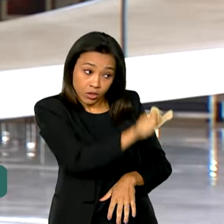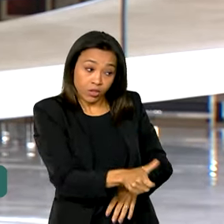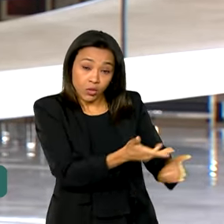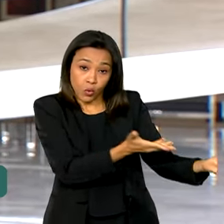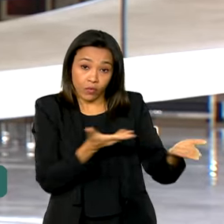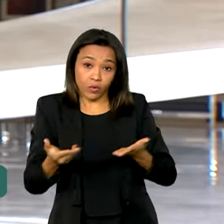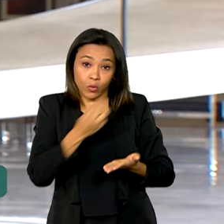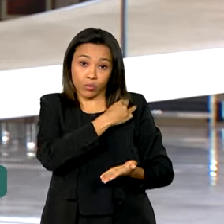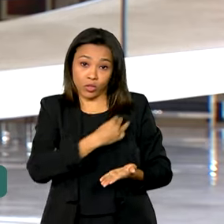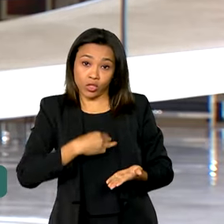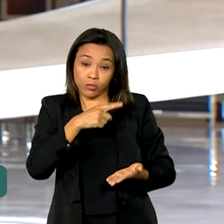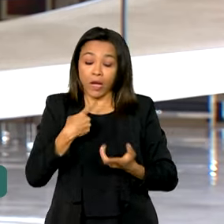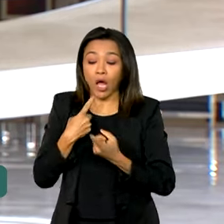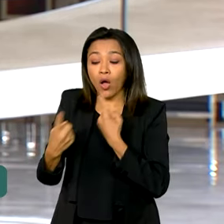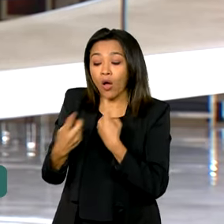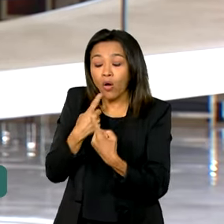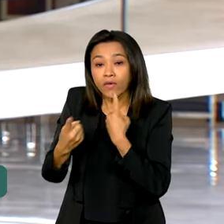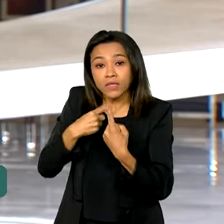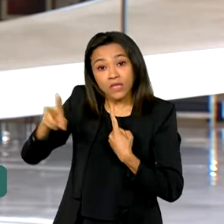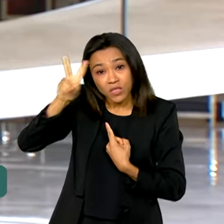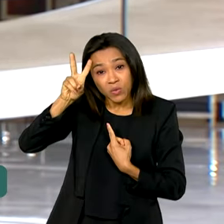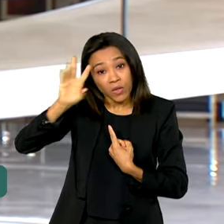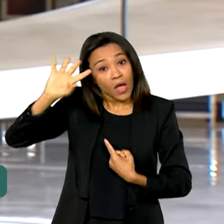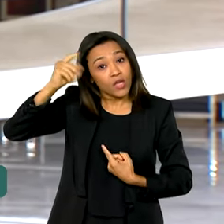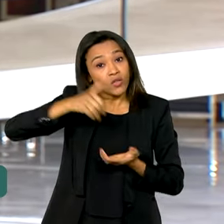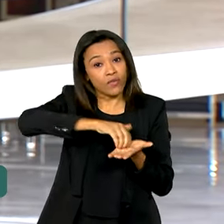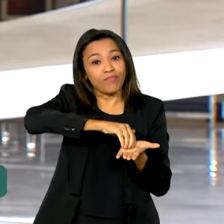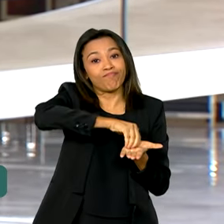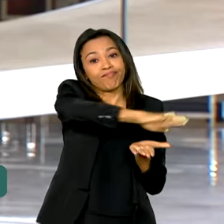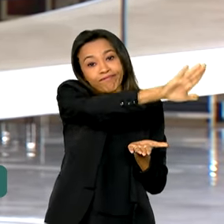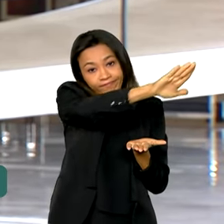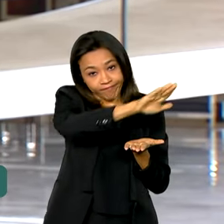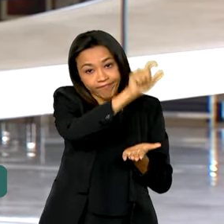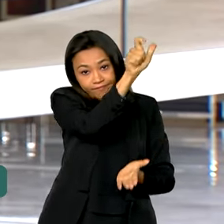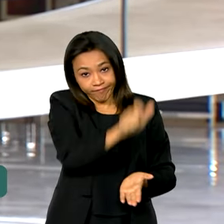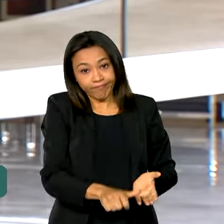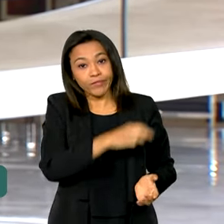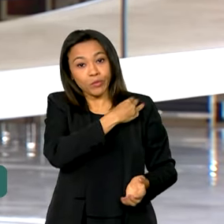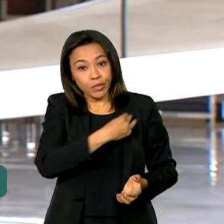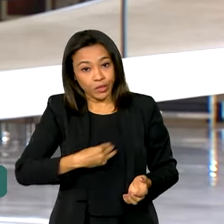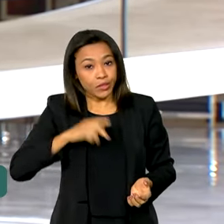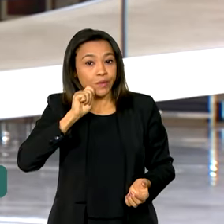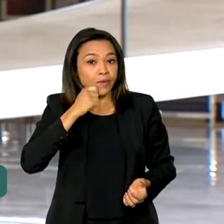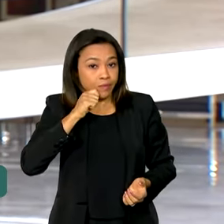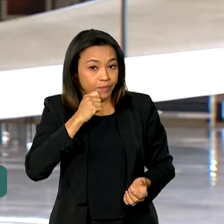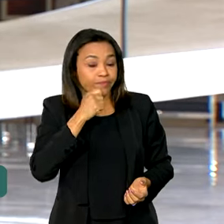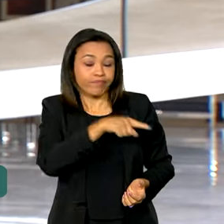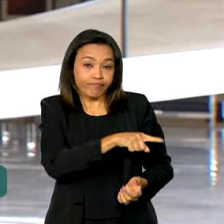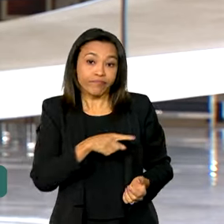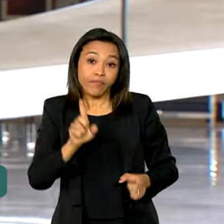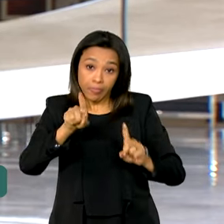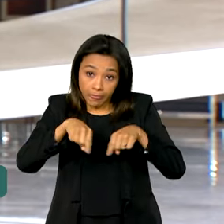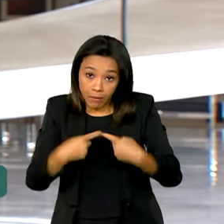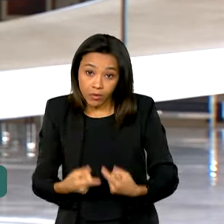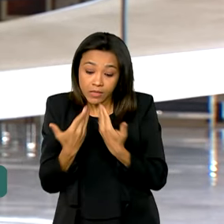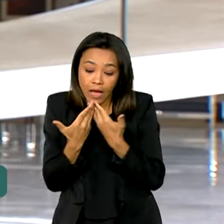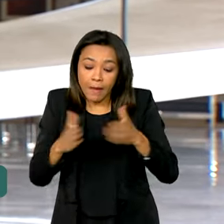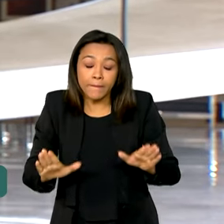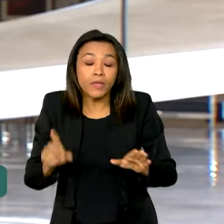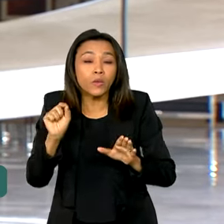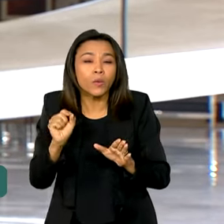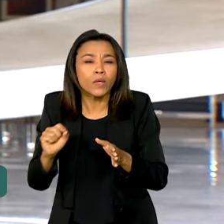o presidente Lula decidiu pela demissão de Silvio Almeida. De acordo com a nota, a Polícia Federal abriu um protocolo de